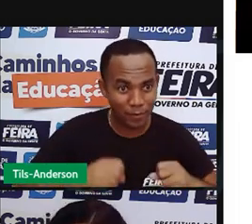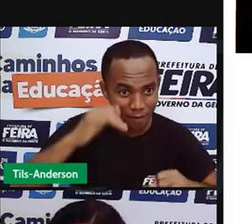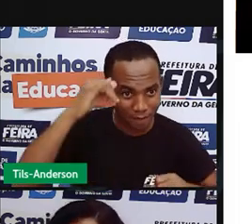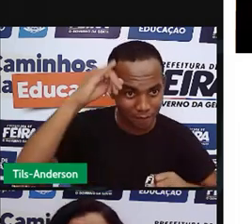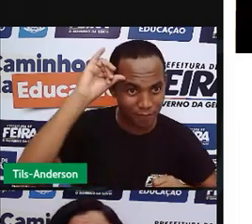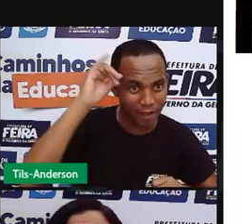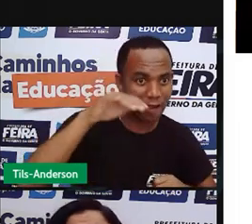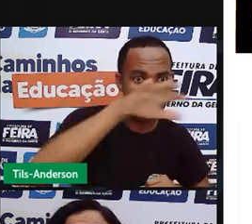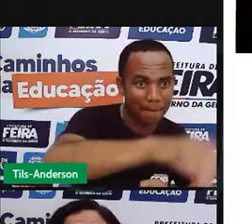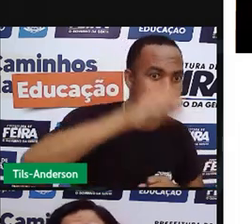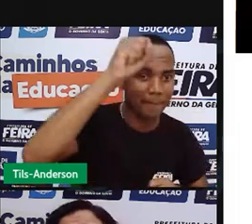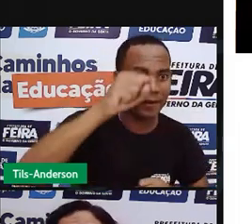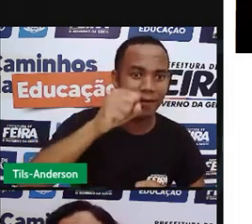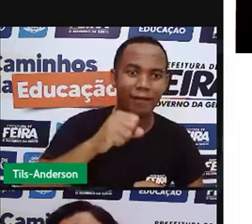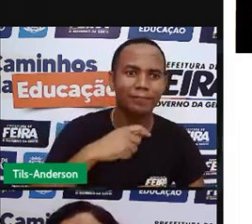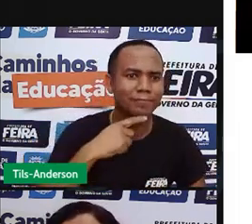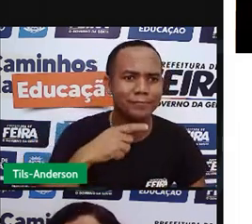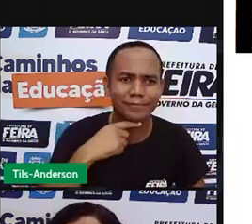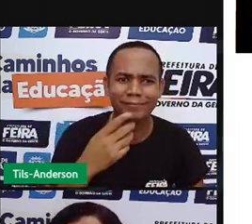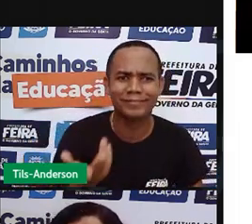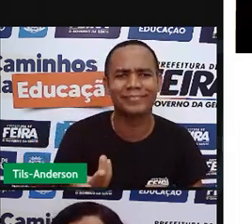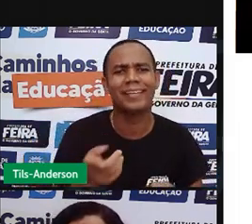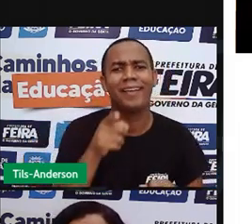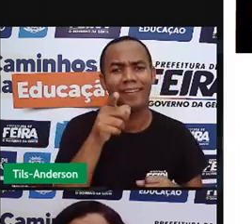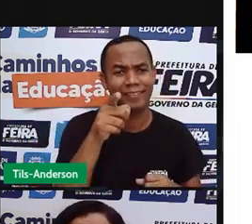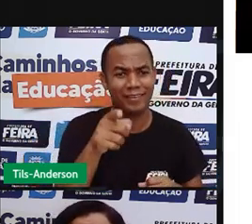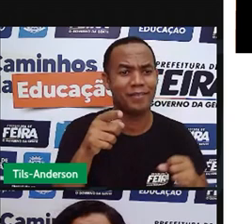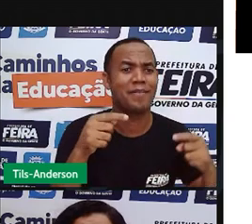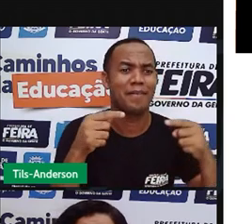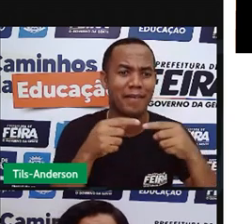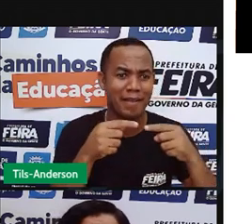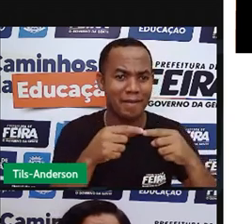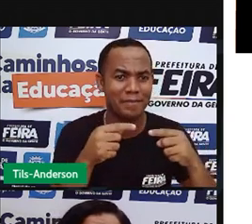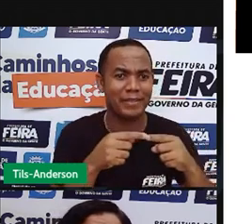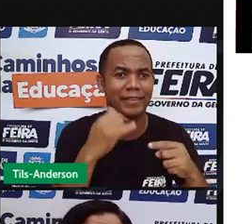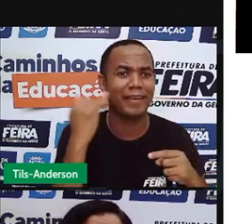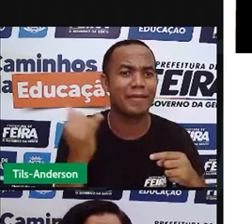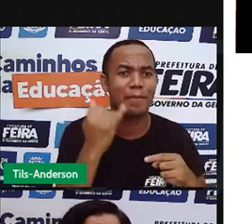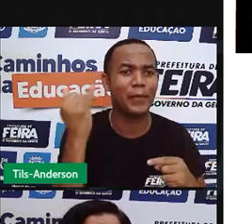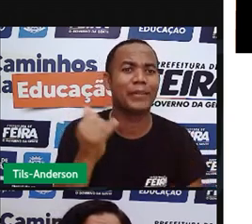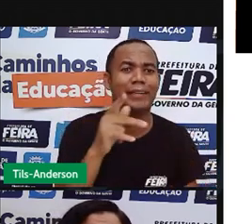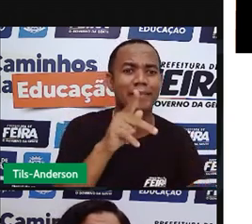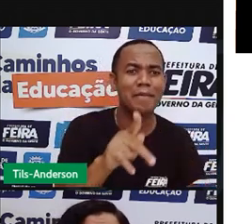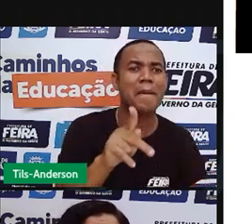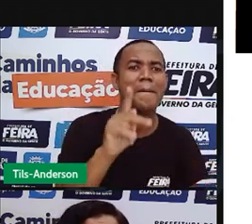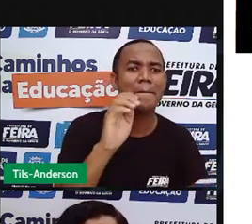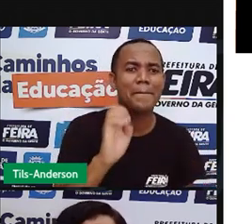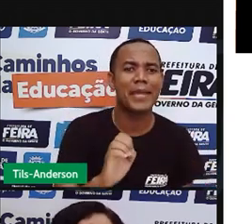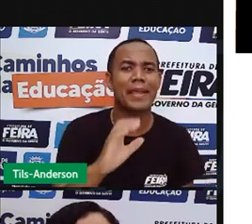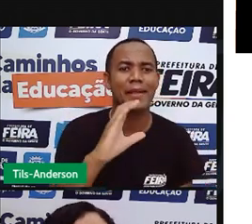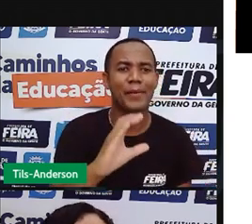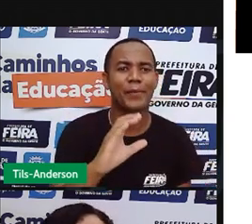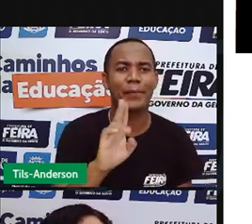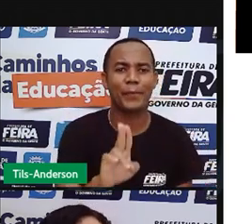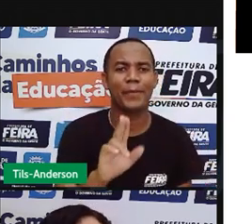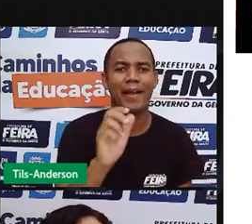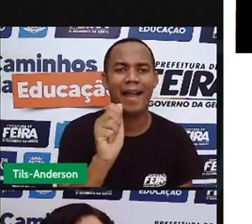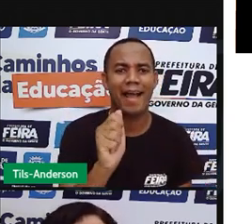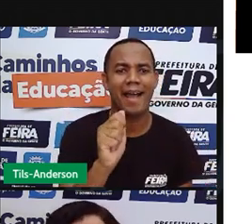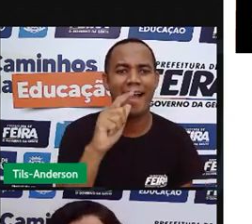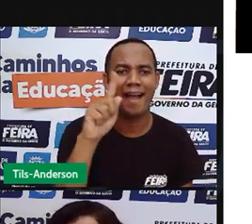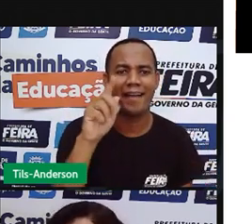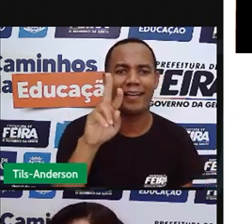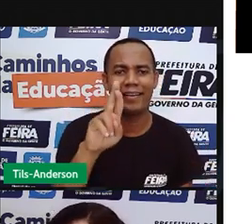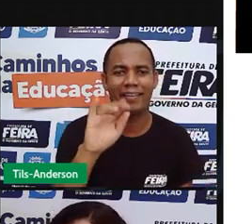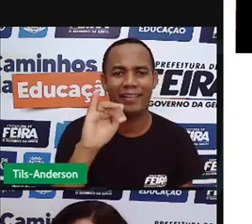ia. Então, a pecuária, ela é atividade econômica muito importante, mas não é só